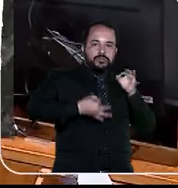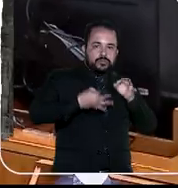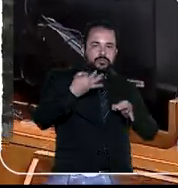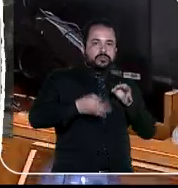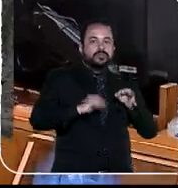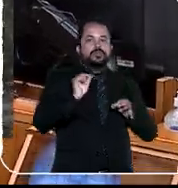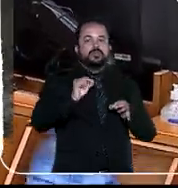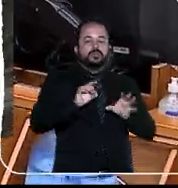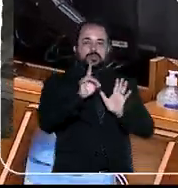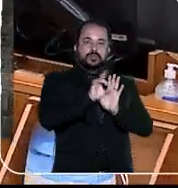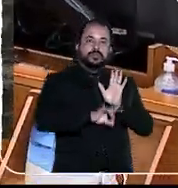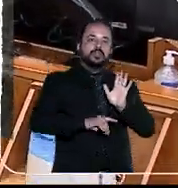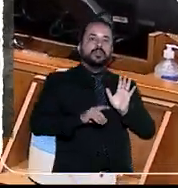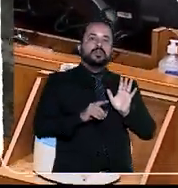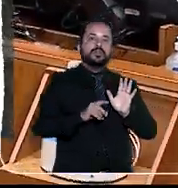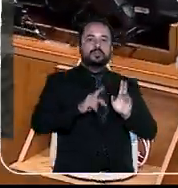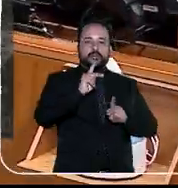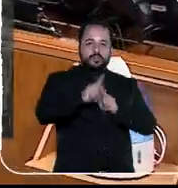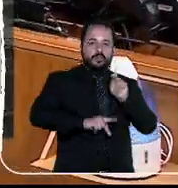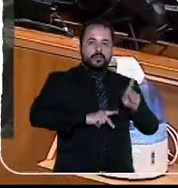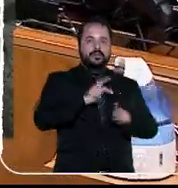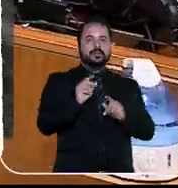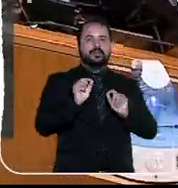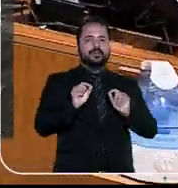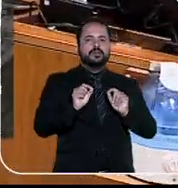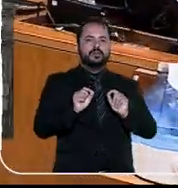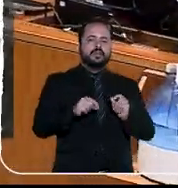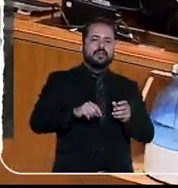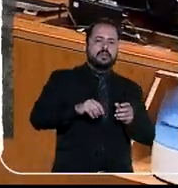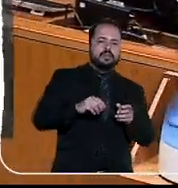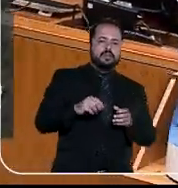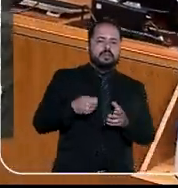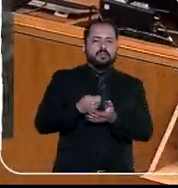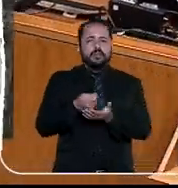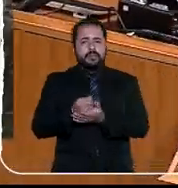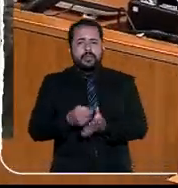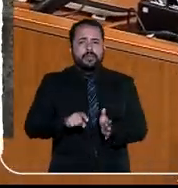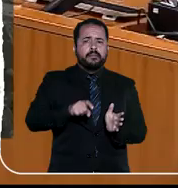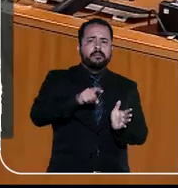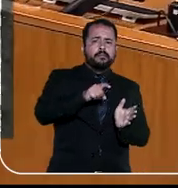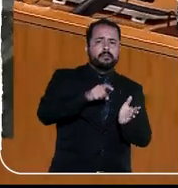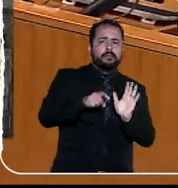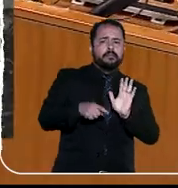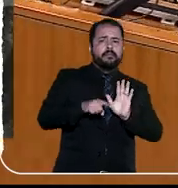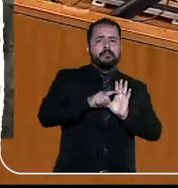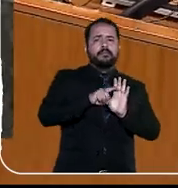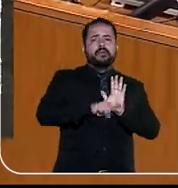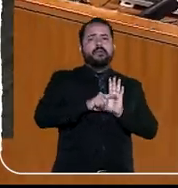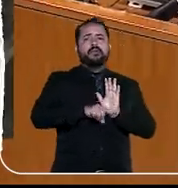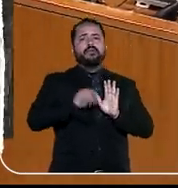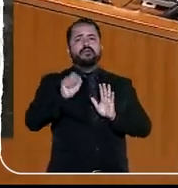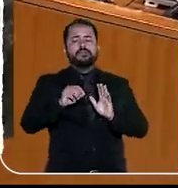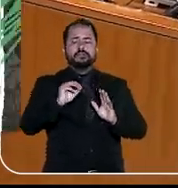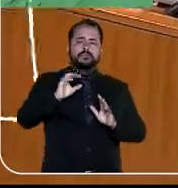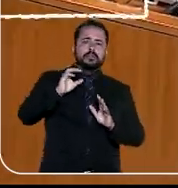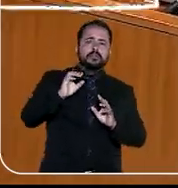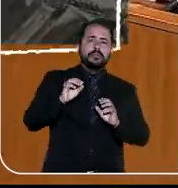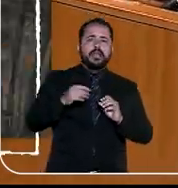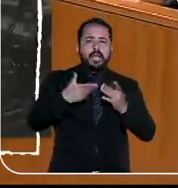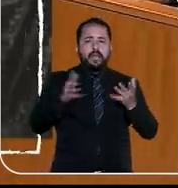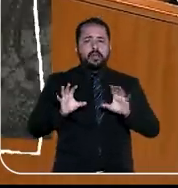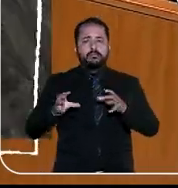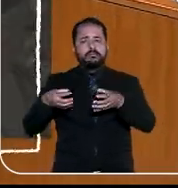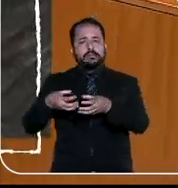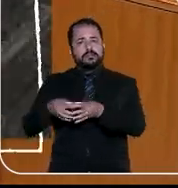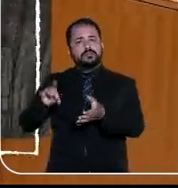que é essa que estou agora, julga casos envolvendo direito público, que são questões como cobrança de impostos, meio ambiente. Já